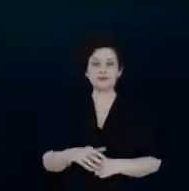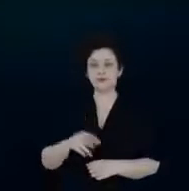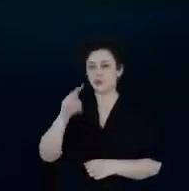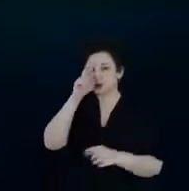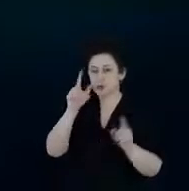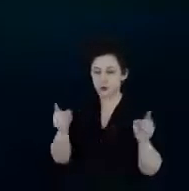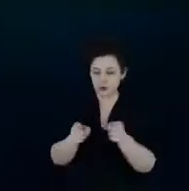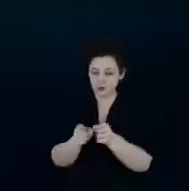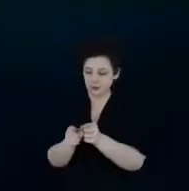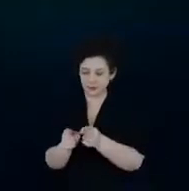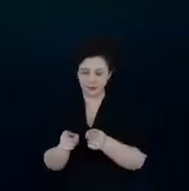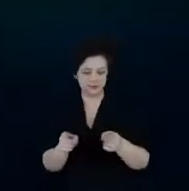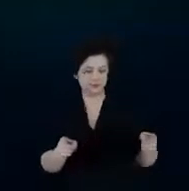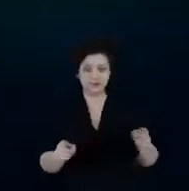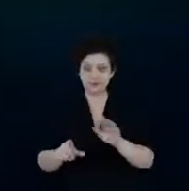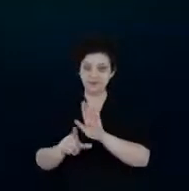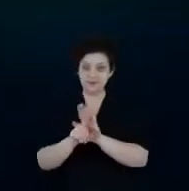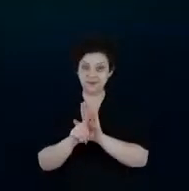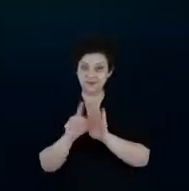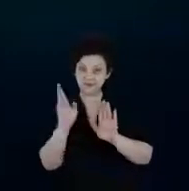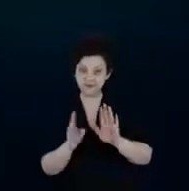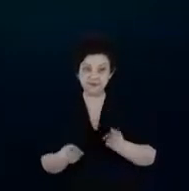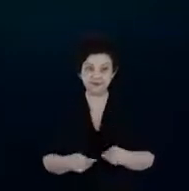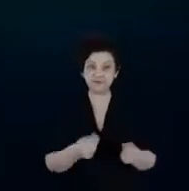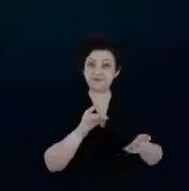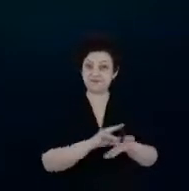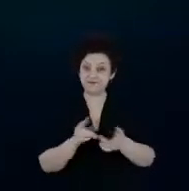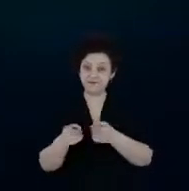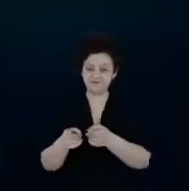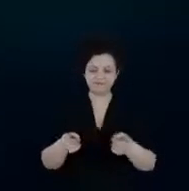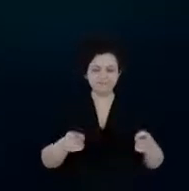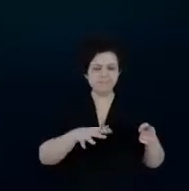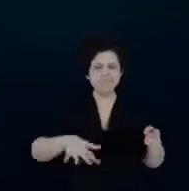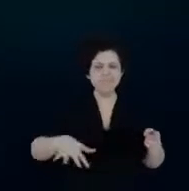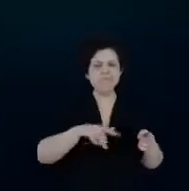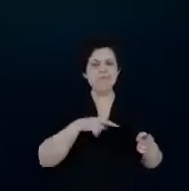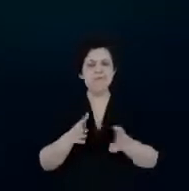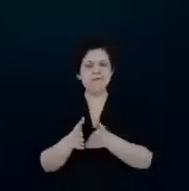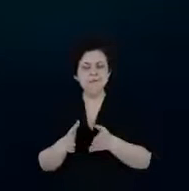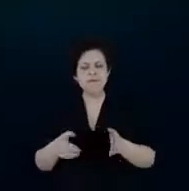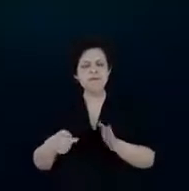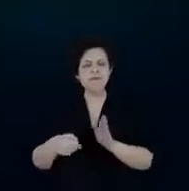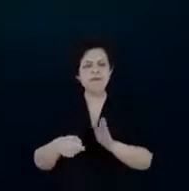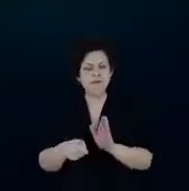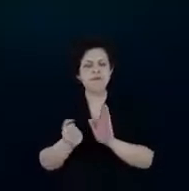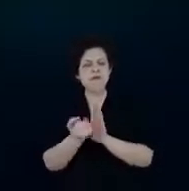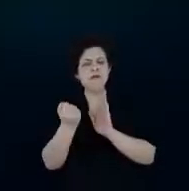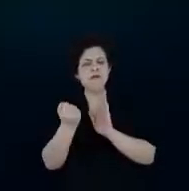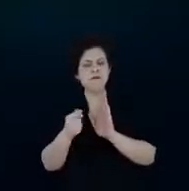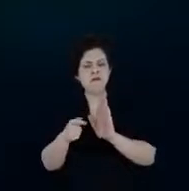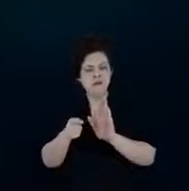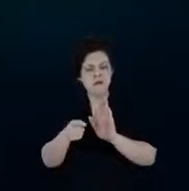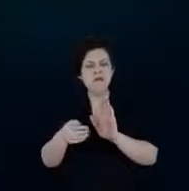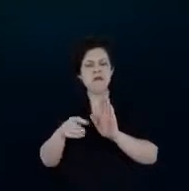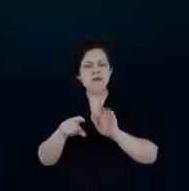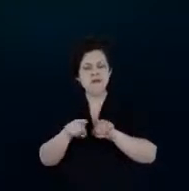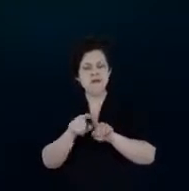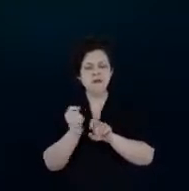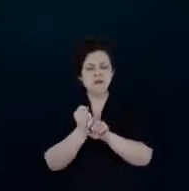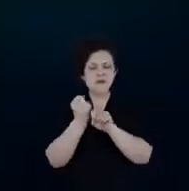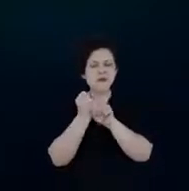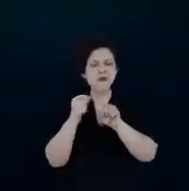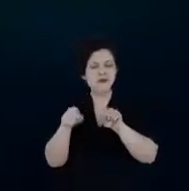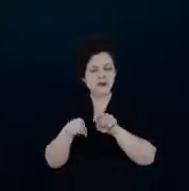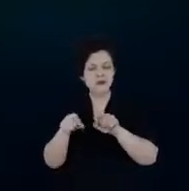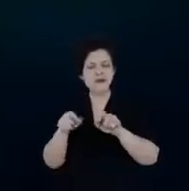legislativo no Brasil em termos de eficiência energética como um todo você tem o Procelte você tem o Procelte edificações mas eu queria falar